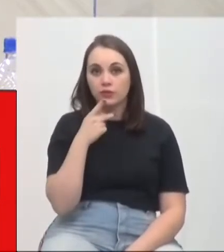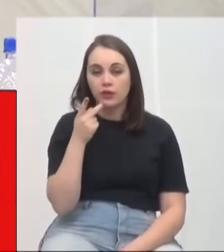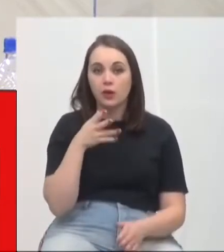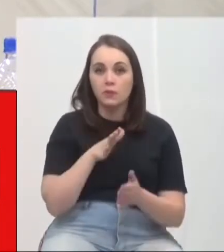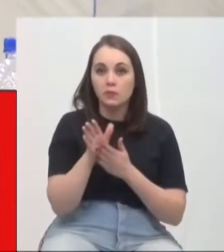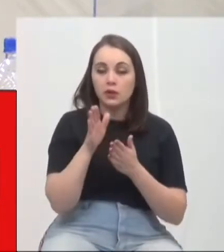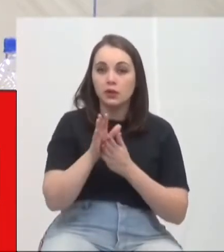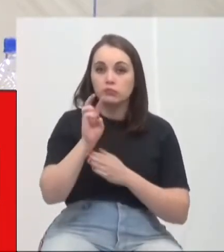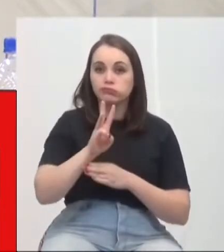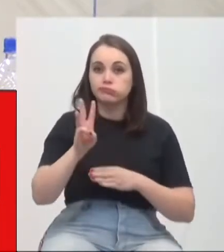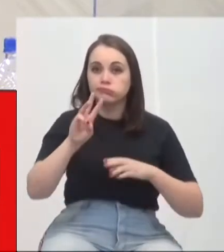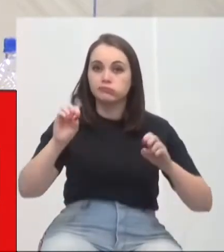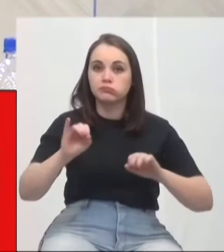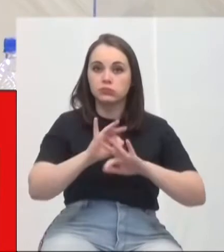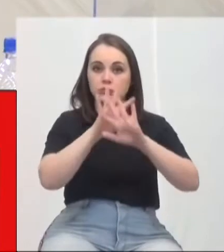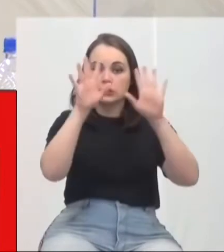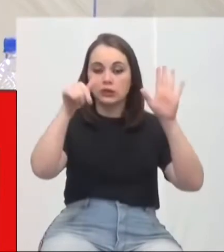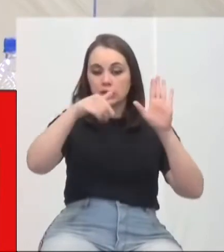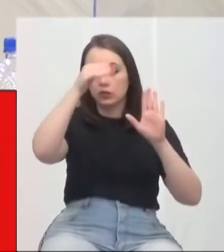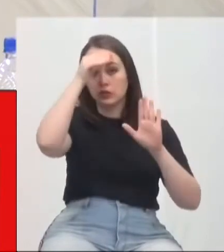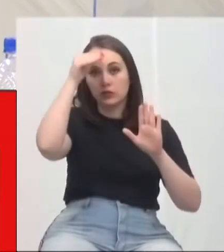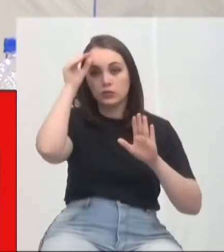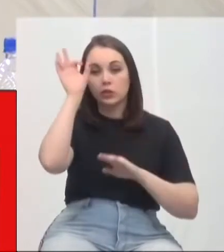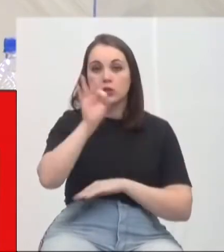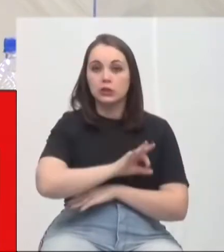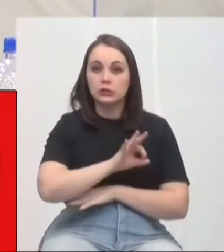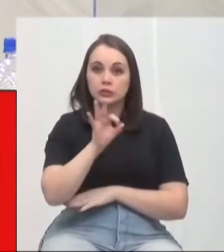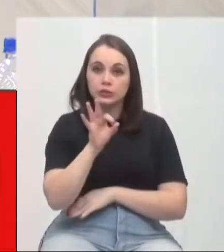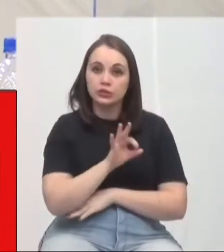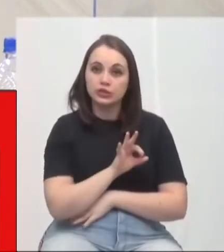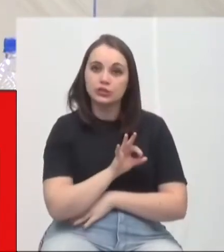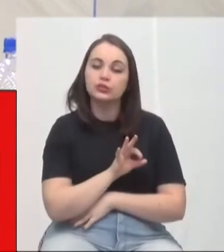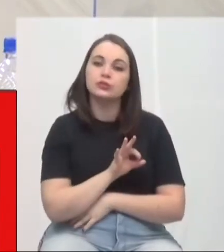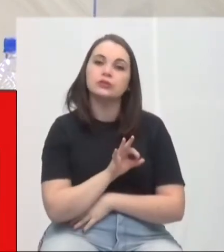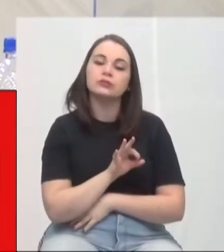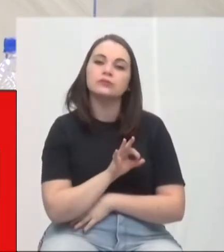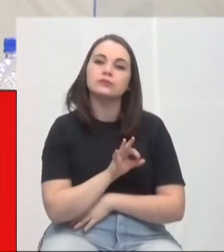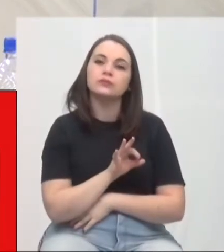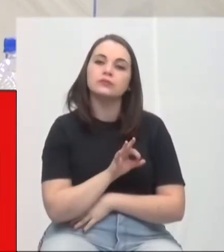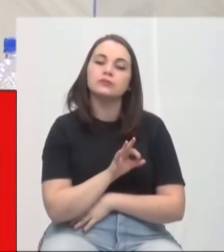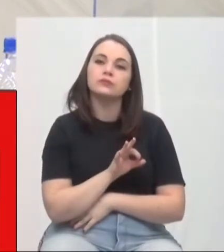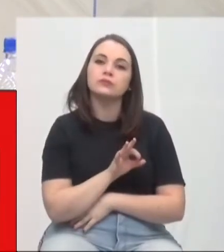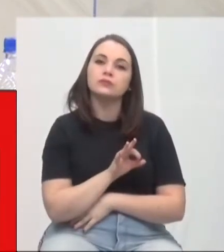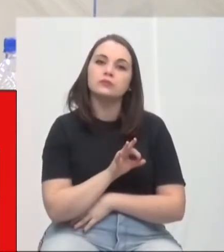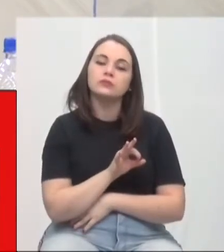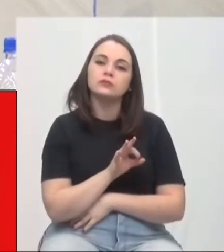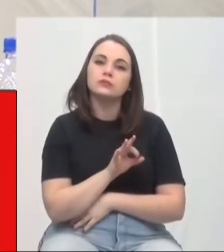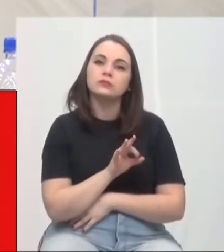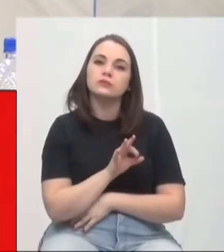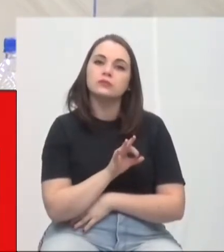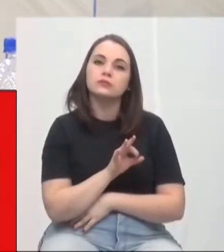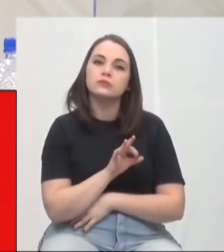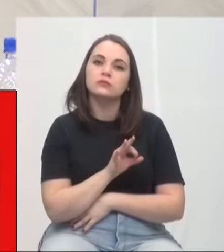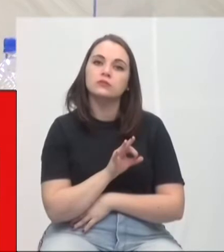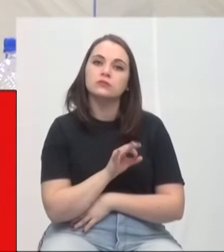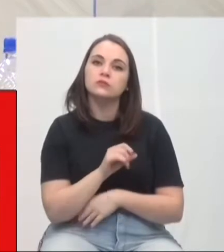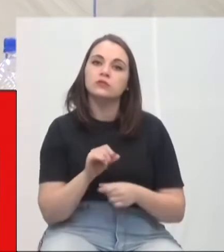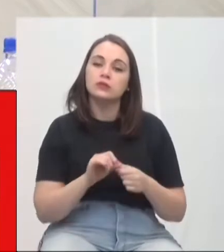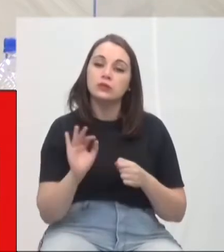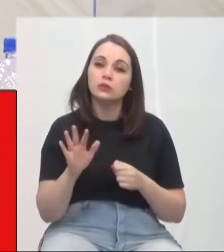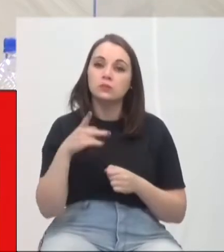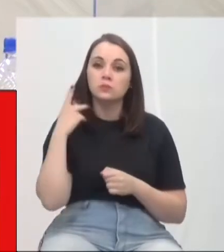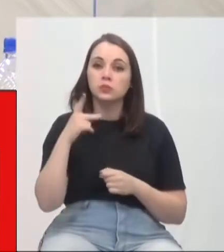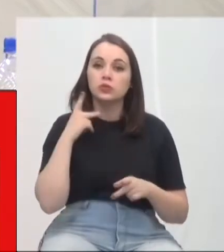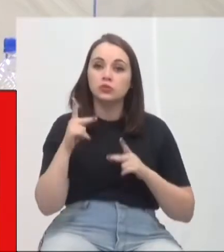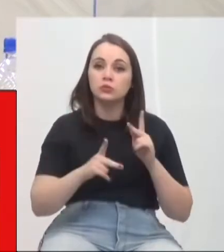portal de transparência do município de Criciúma dos dados estatísticos resultantes da execução de políticas